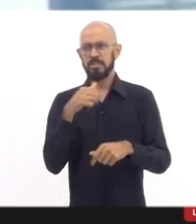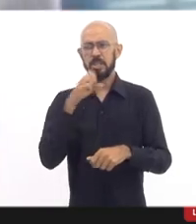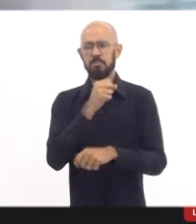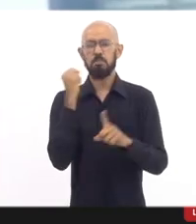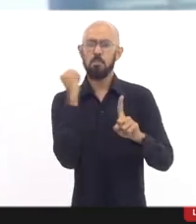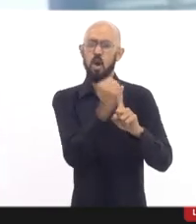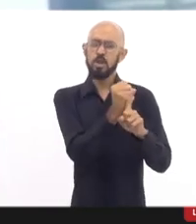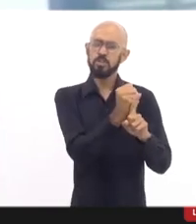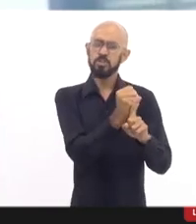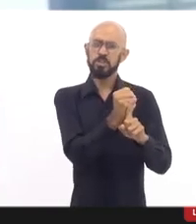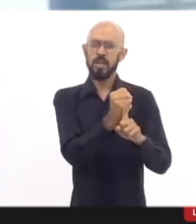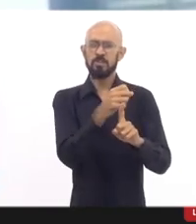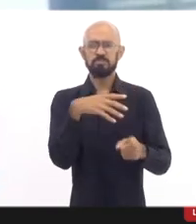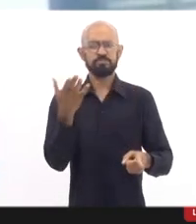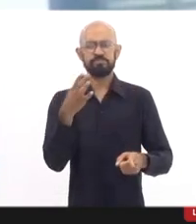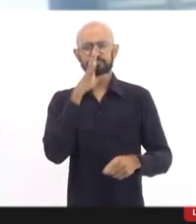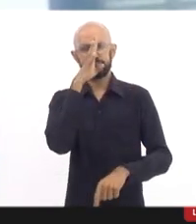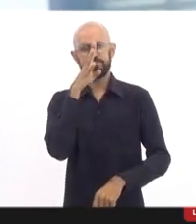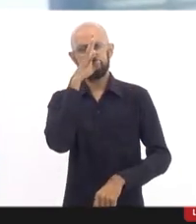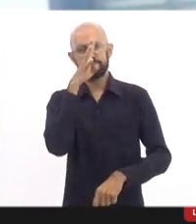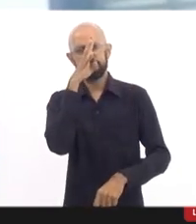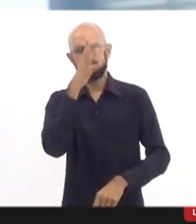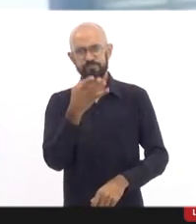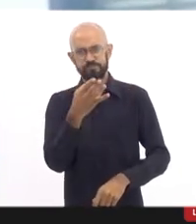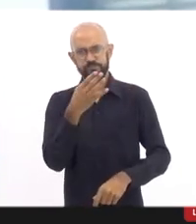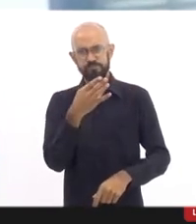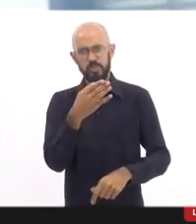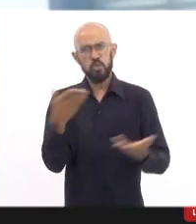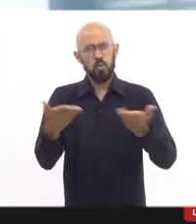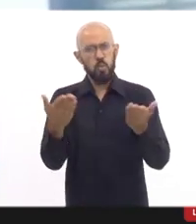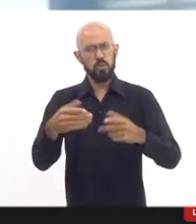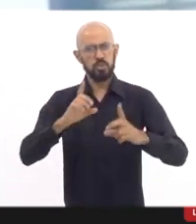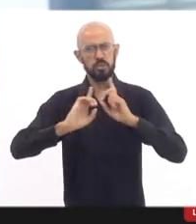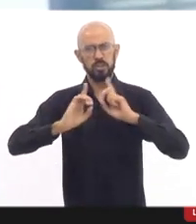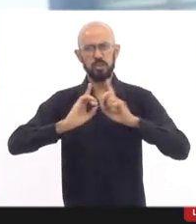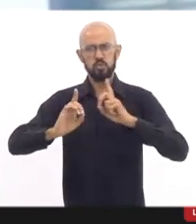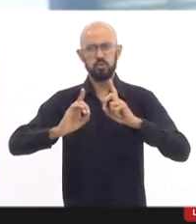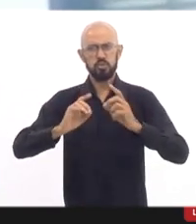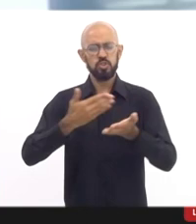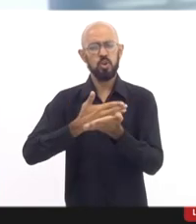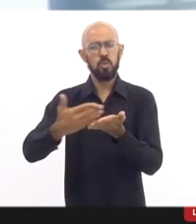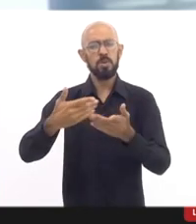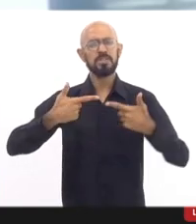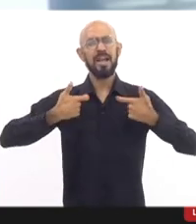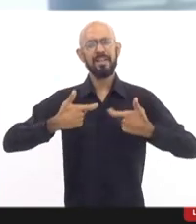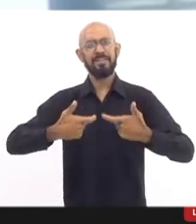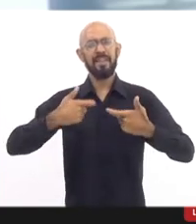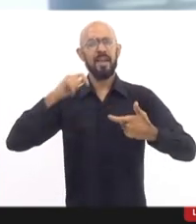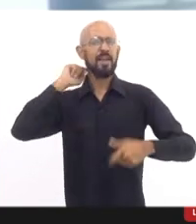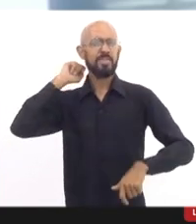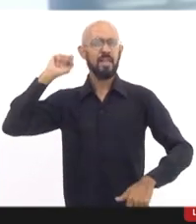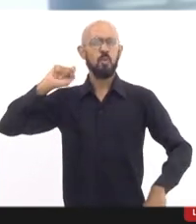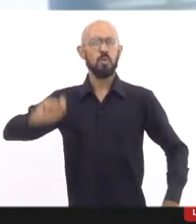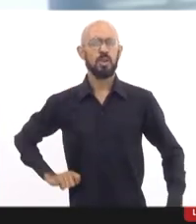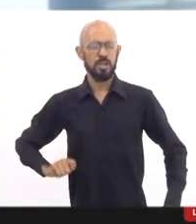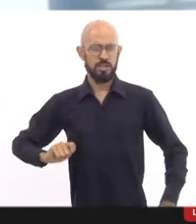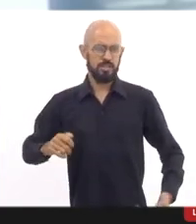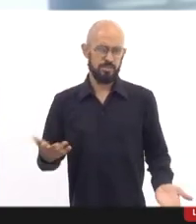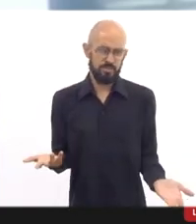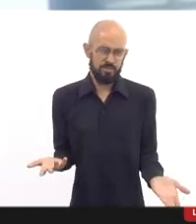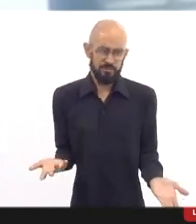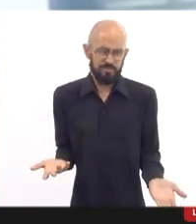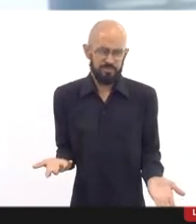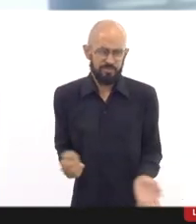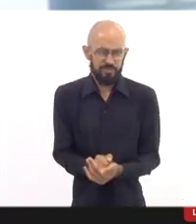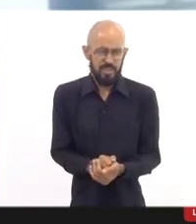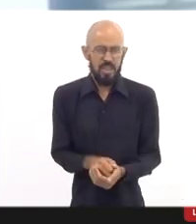E hoje a gente está discutindo isso. Começou a guerra da Ucrânia. Que país que a gente está vivendo? O que é isso? Resolver as coisas